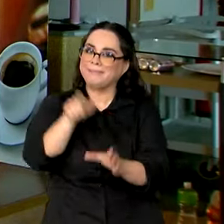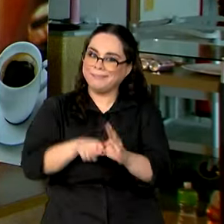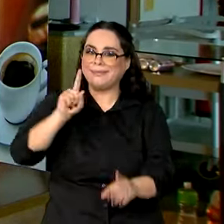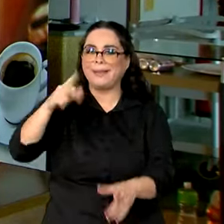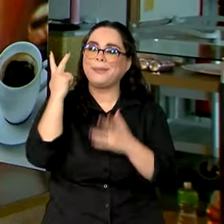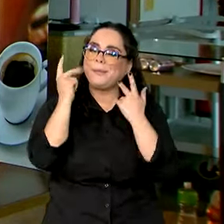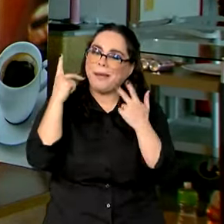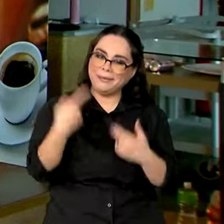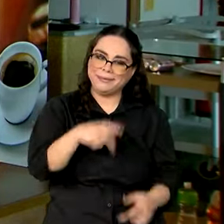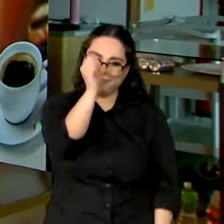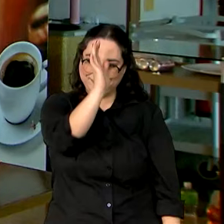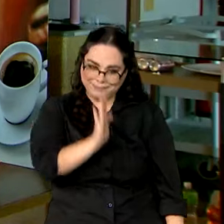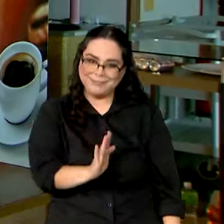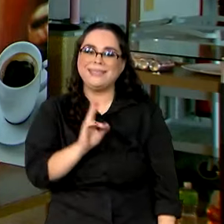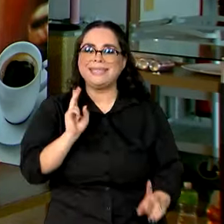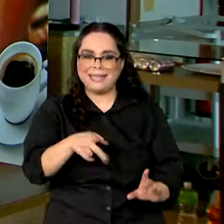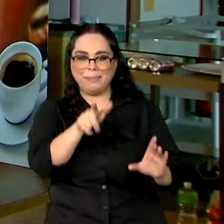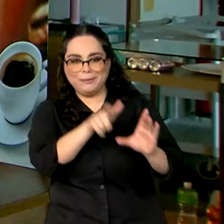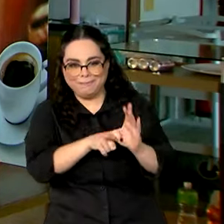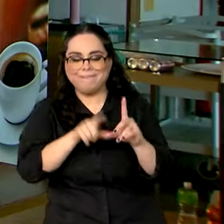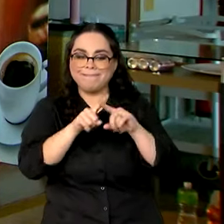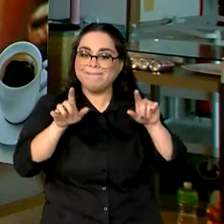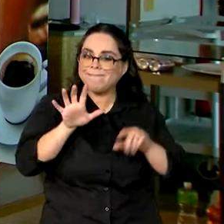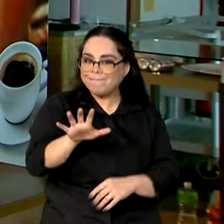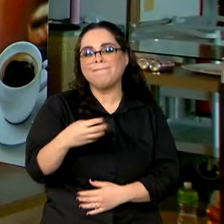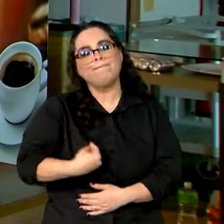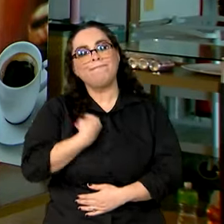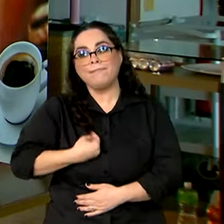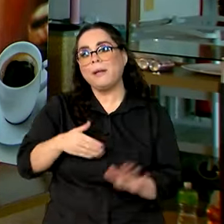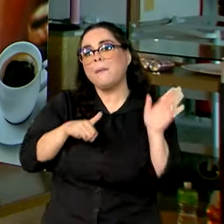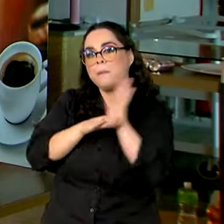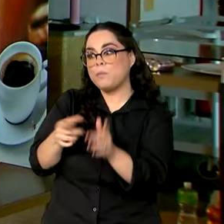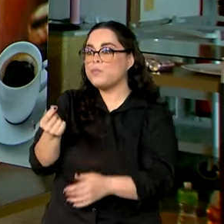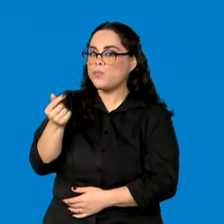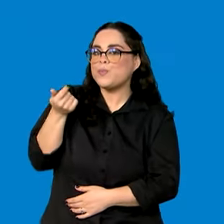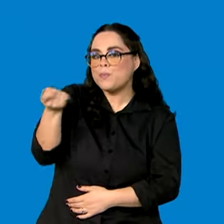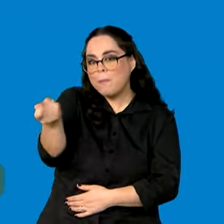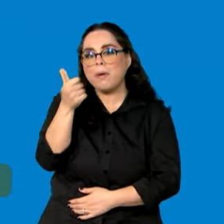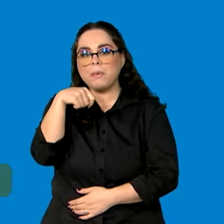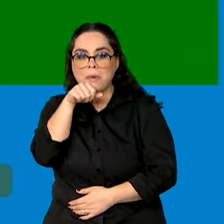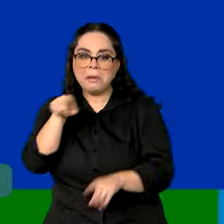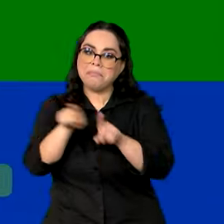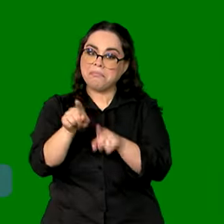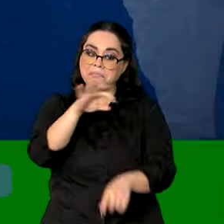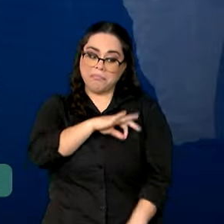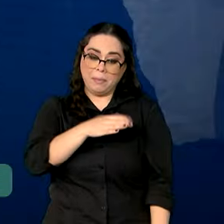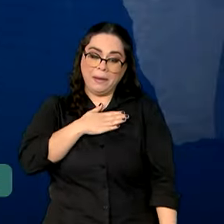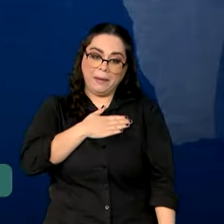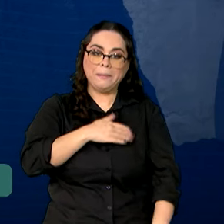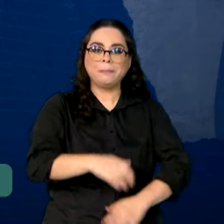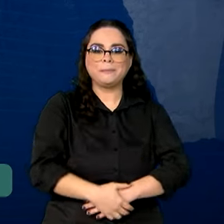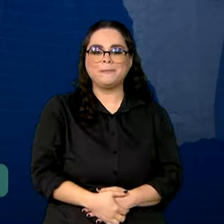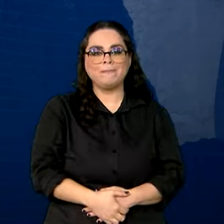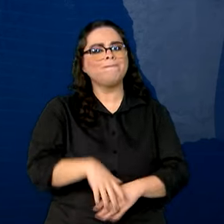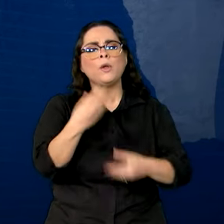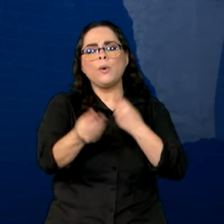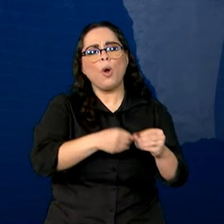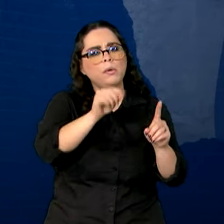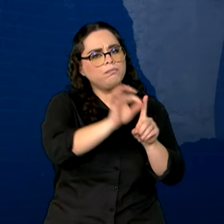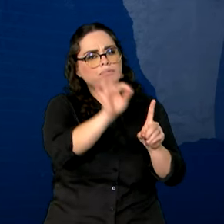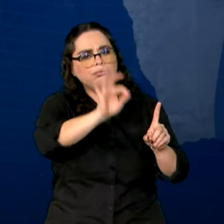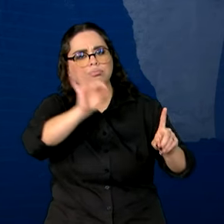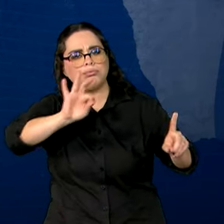clássico do brasileiro. Aí é isso, dar um pouquinho para minha mãe e ficar com um pouquinho também. Em relação aos rendimentos, a PNAD